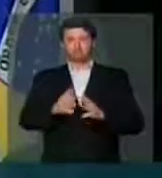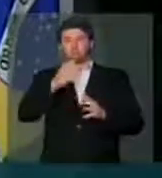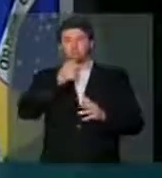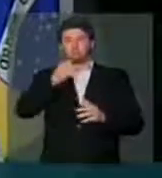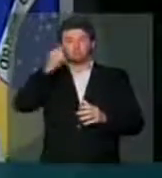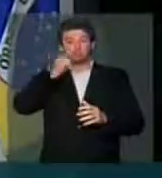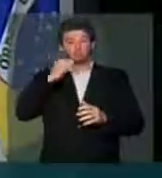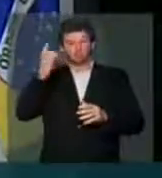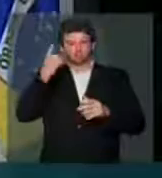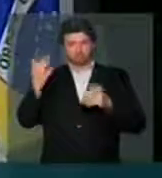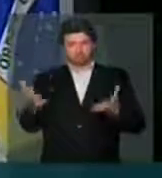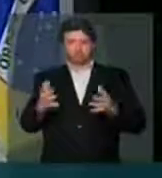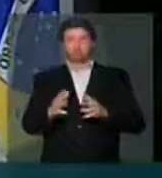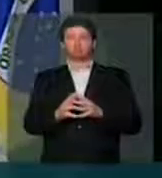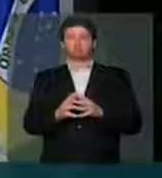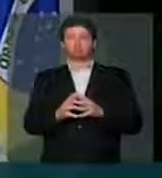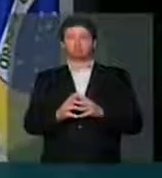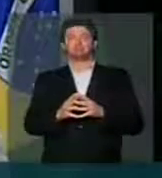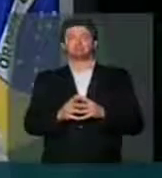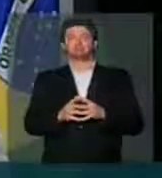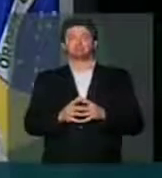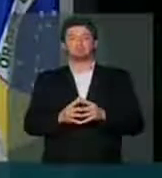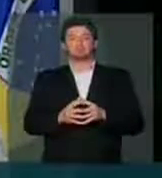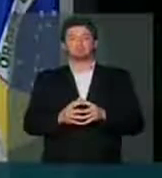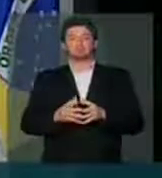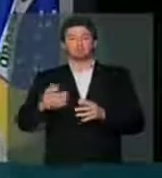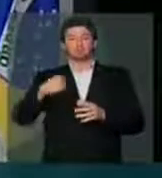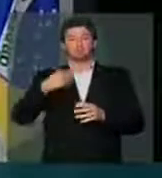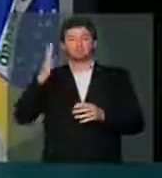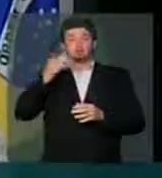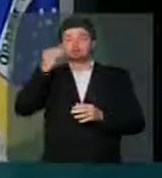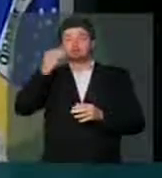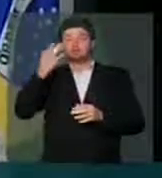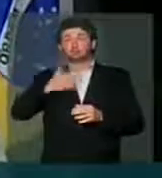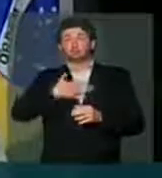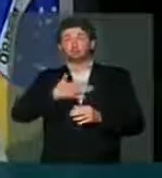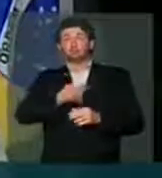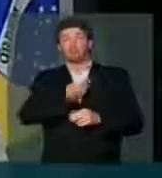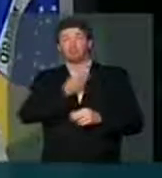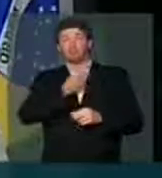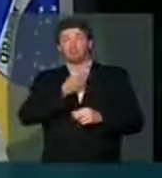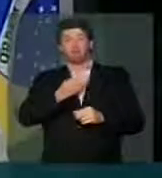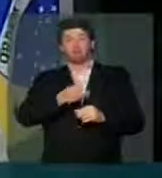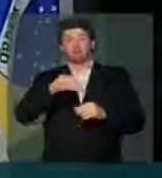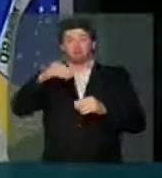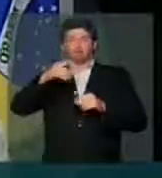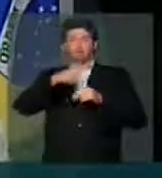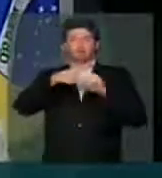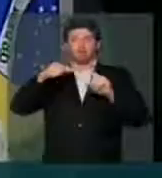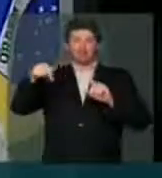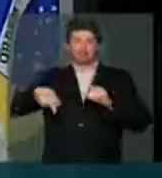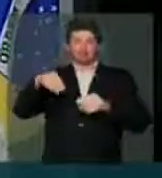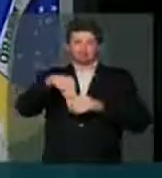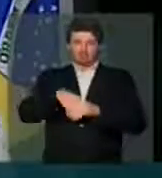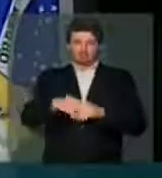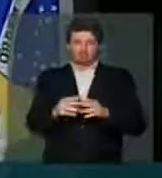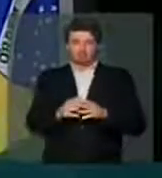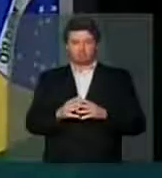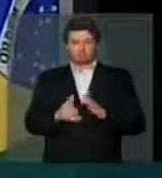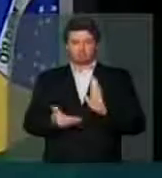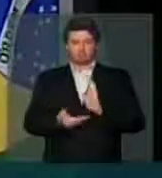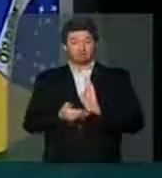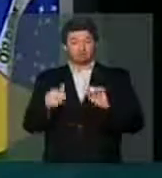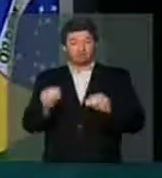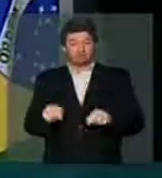senhoras e senhores deputados já vivi mais da metade da minha vida nessa casa essa